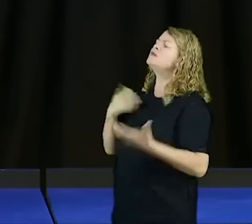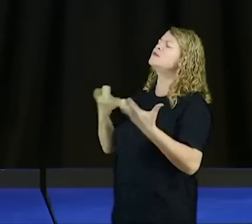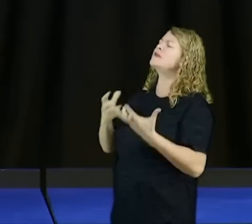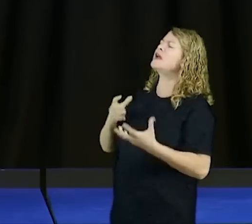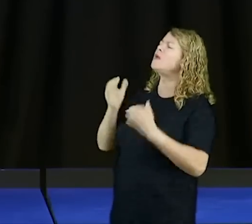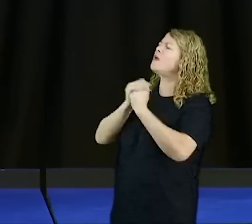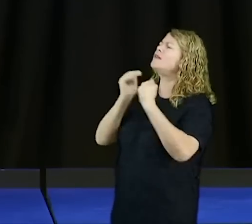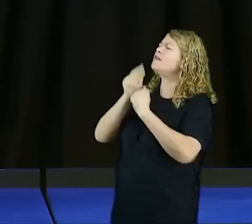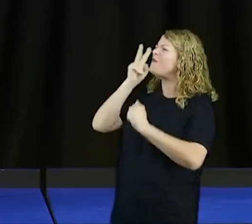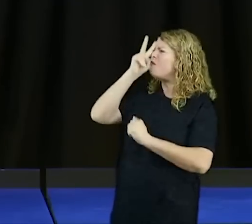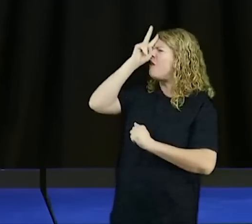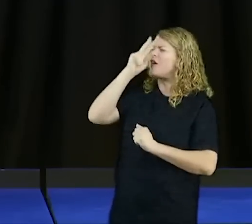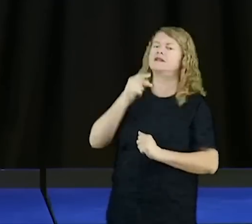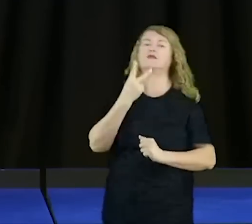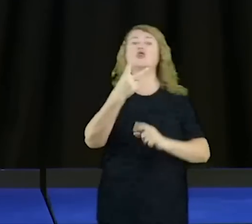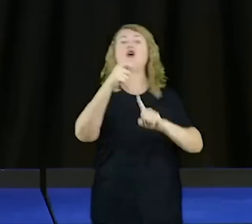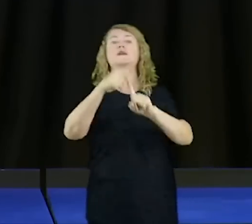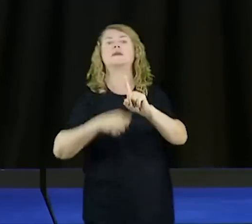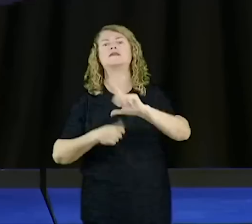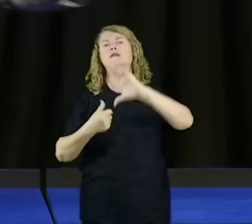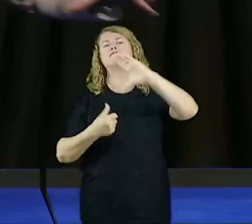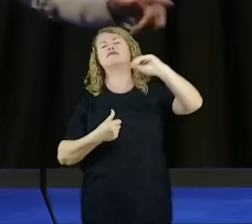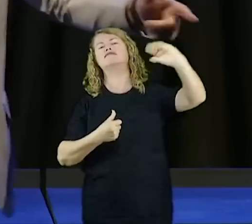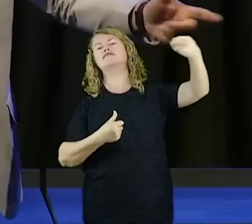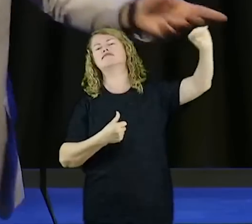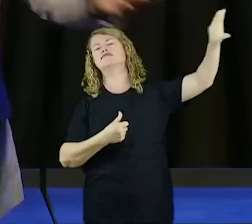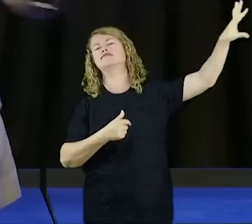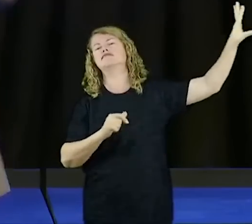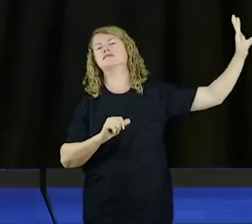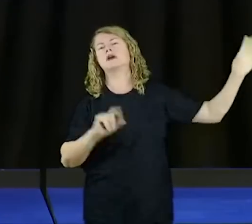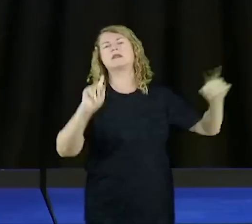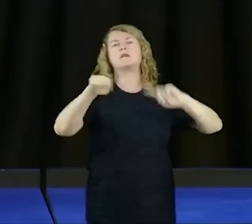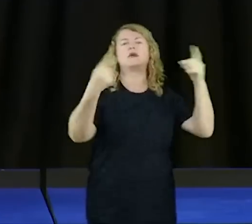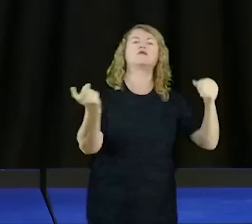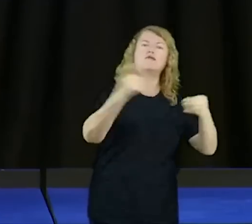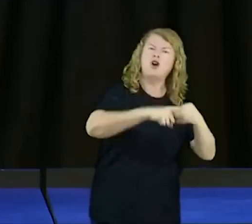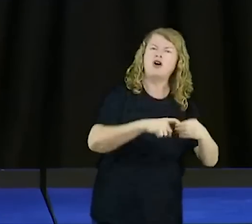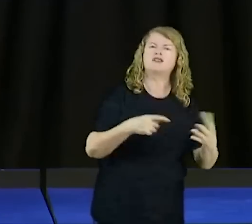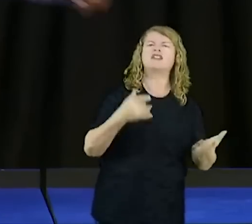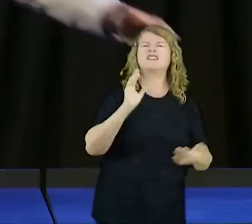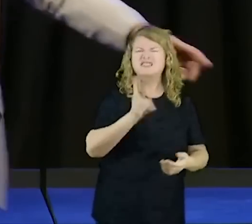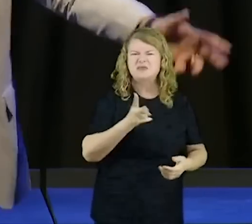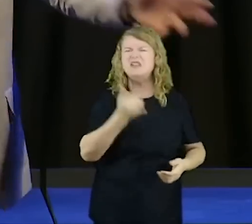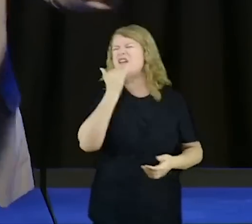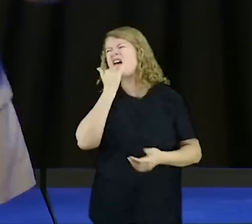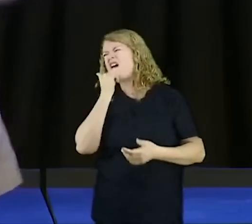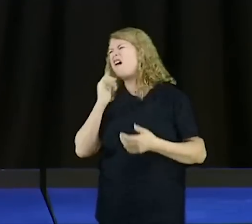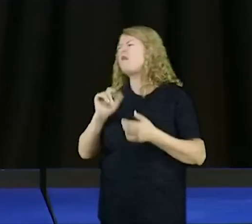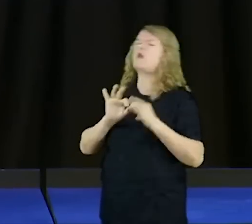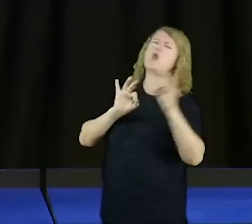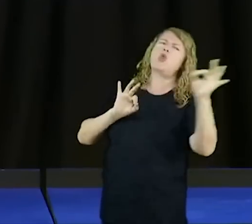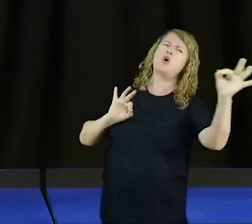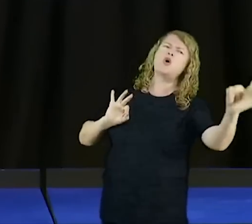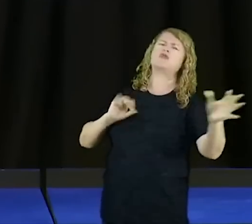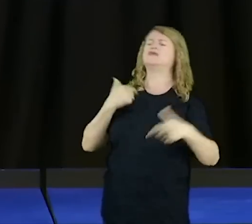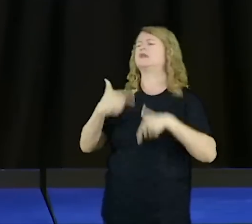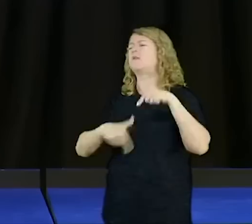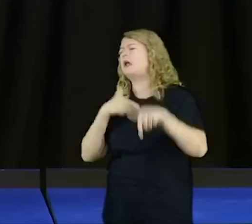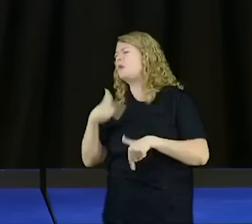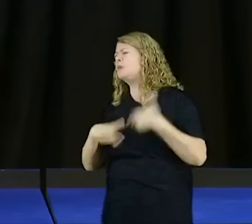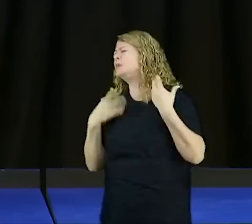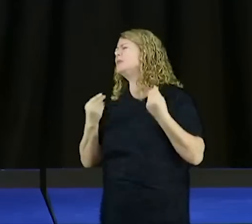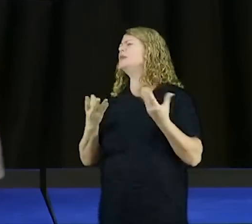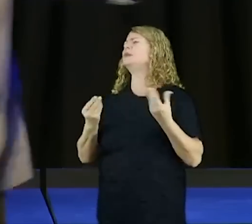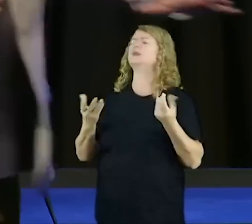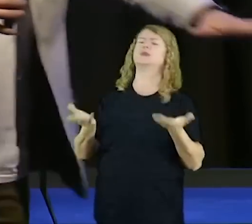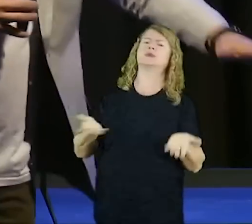mês, dois meses fora, aí volta, tem sempre uma boa desculpa, moro longe, trabalho assim, trabalho assado, apesar de você ter